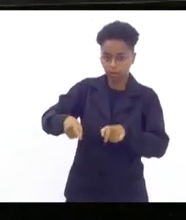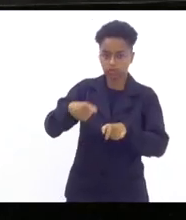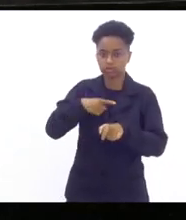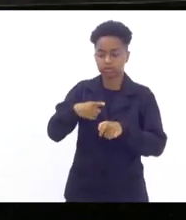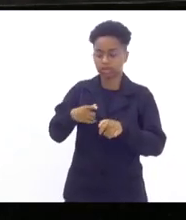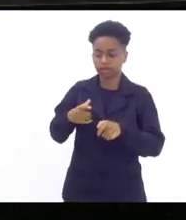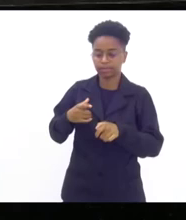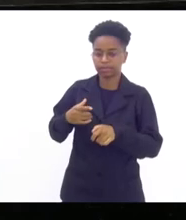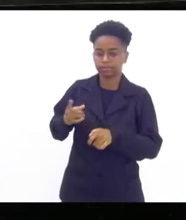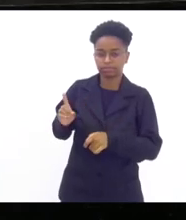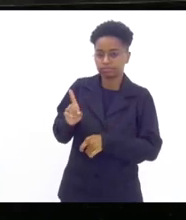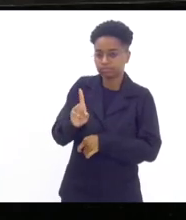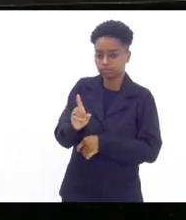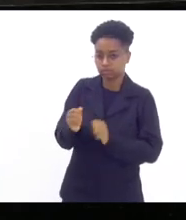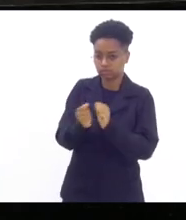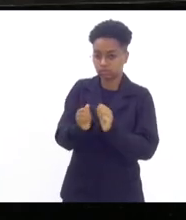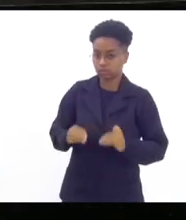da ministra